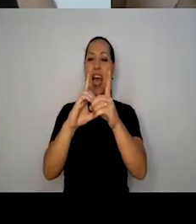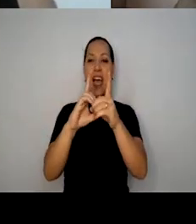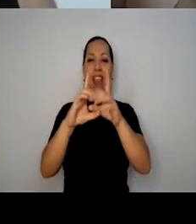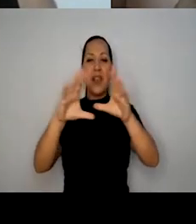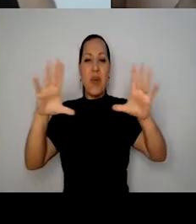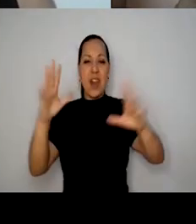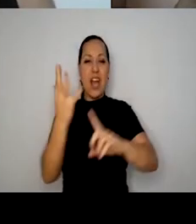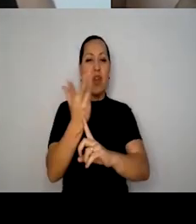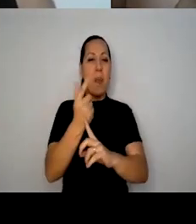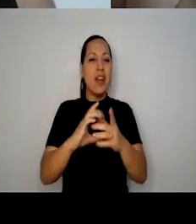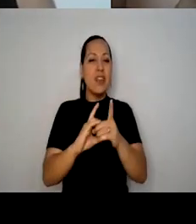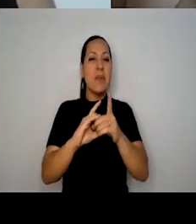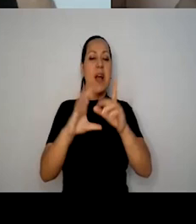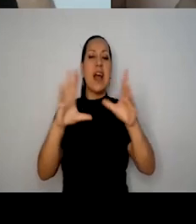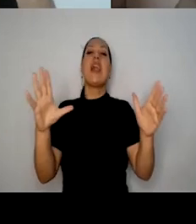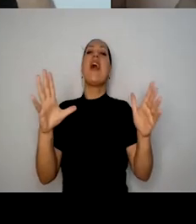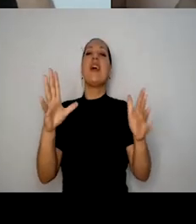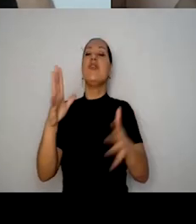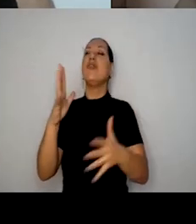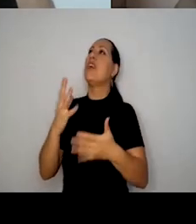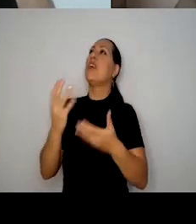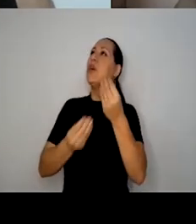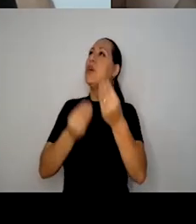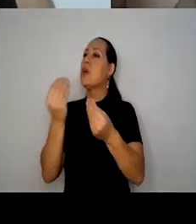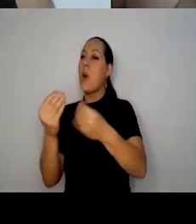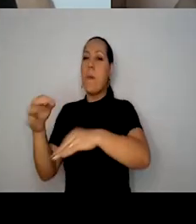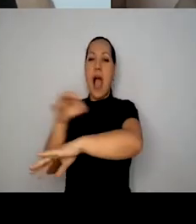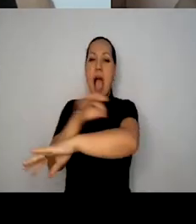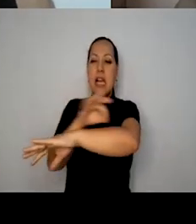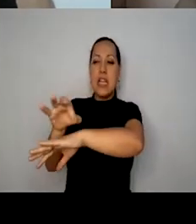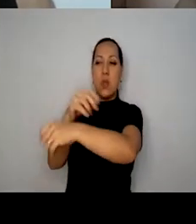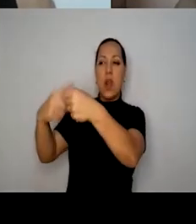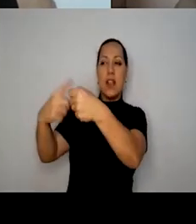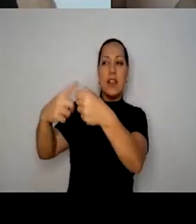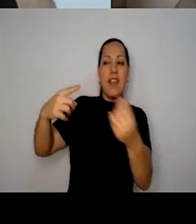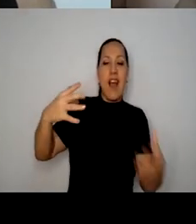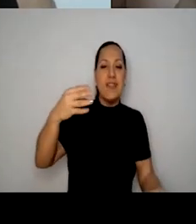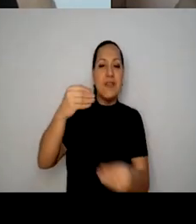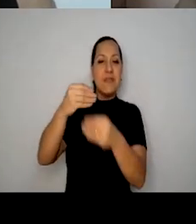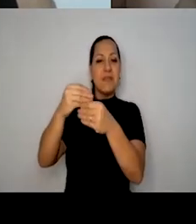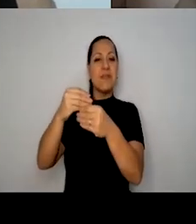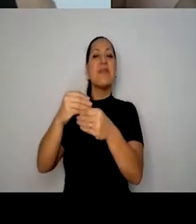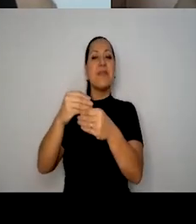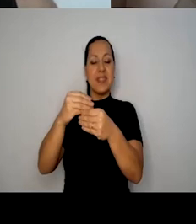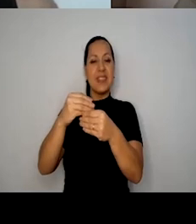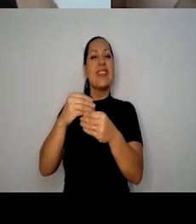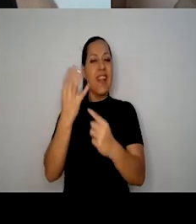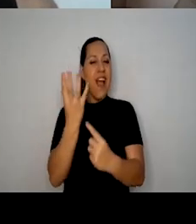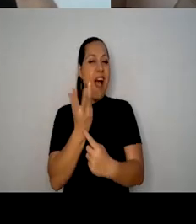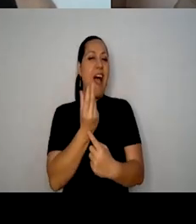democrática, que interfere na arquitetura da cidade, ela traz aí essa